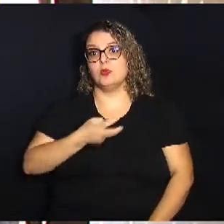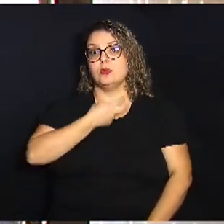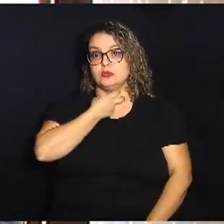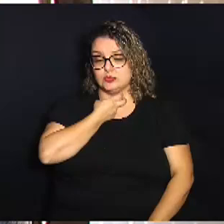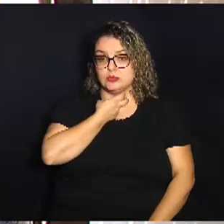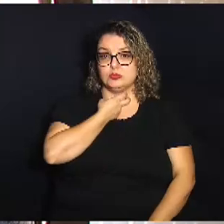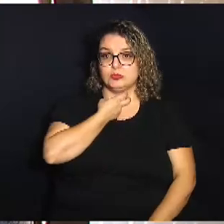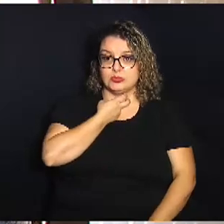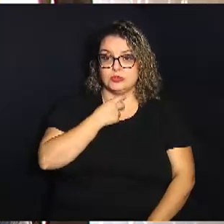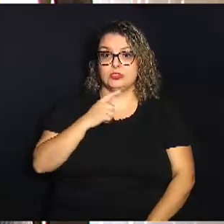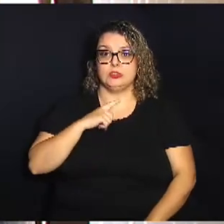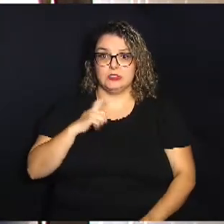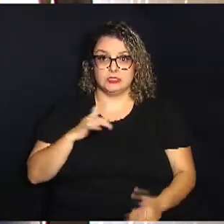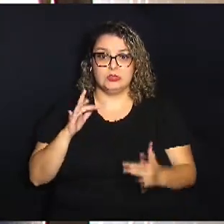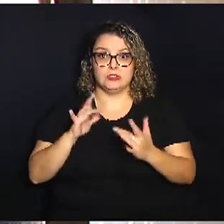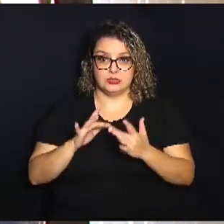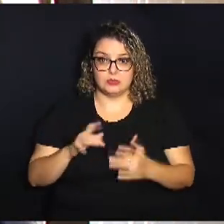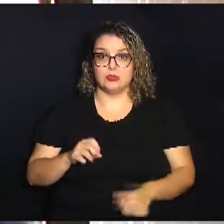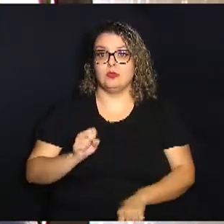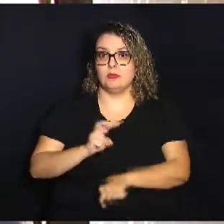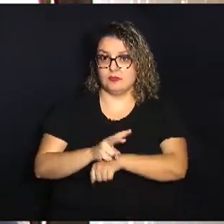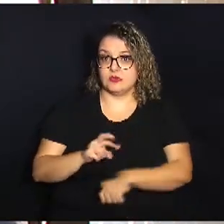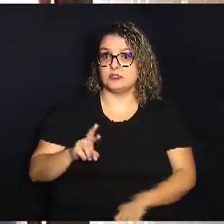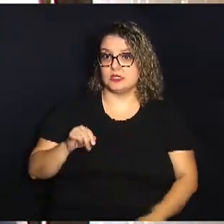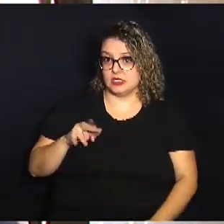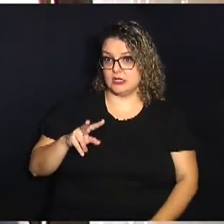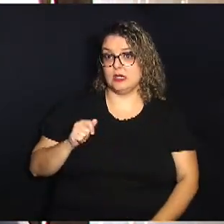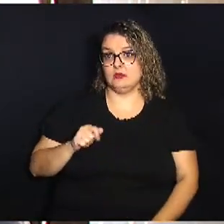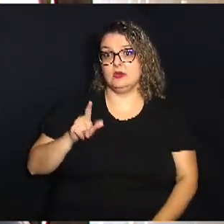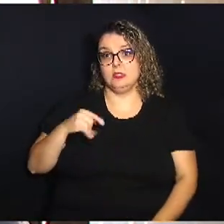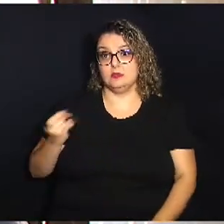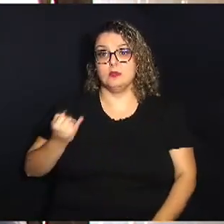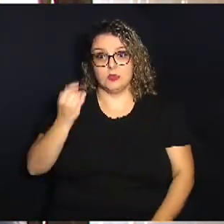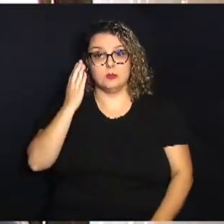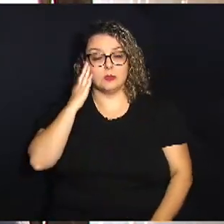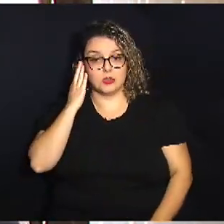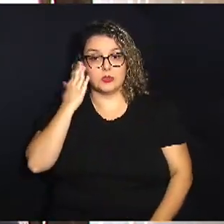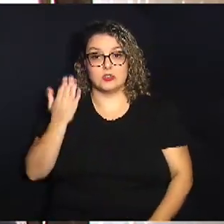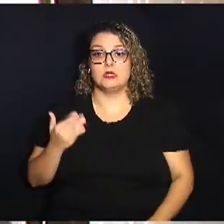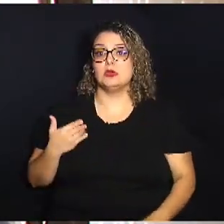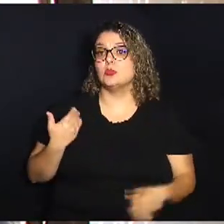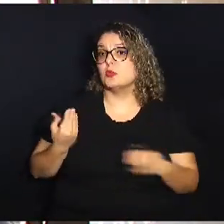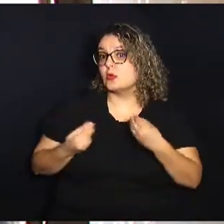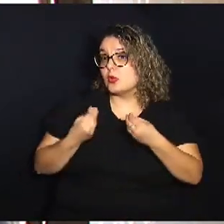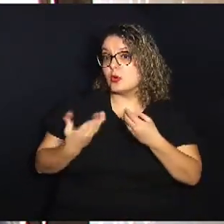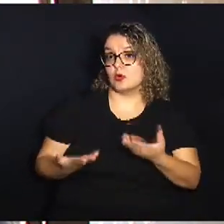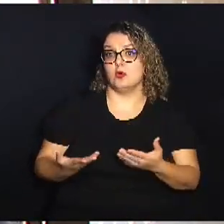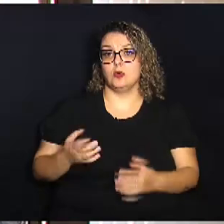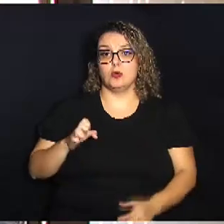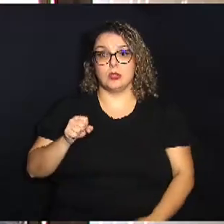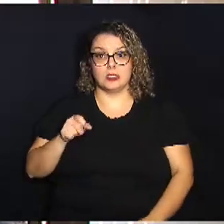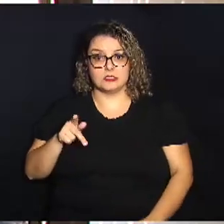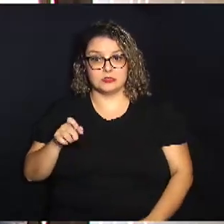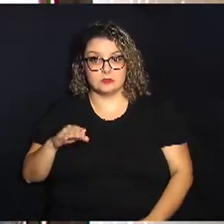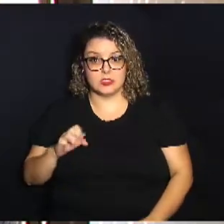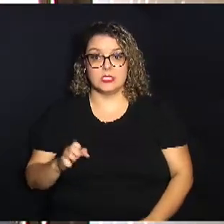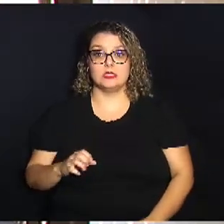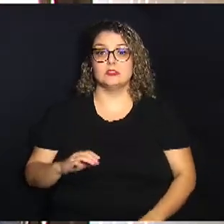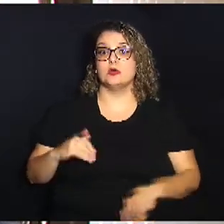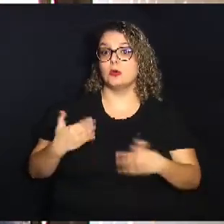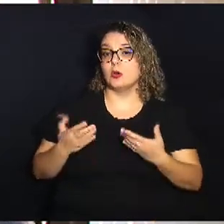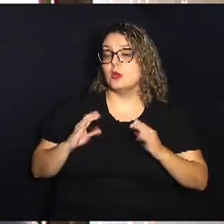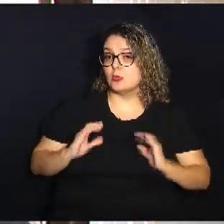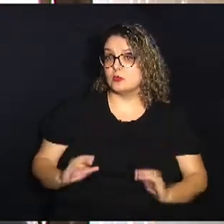estão contaminados com o vírus da raiva, né? Mas é importante a gente entender, saber como é que as espécies que estão, comportamento desses